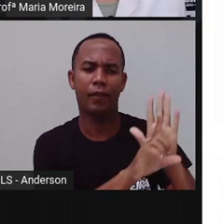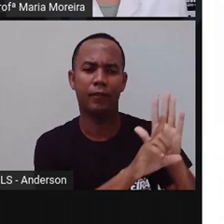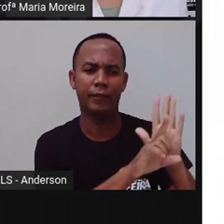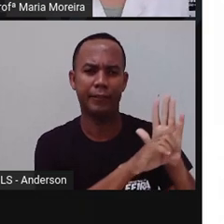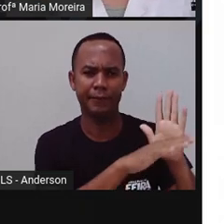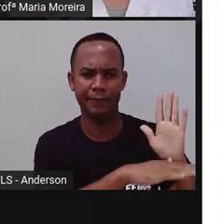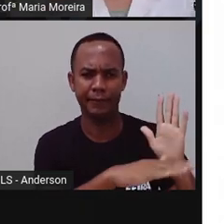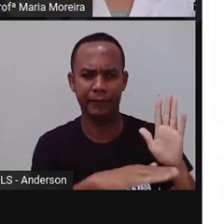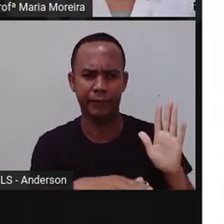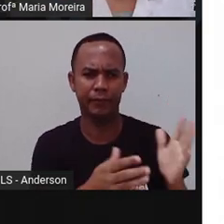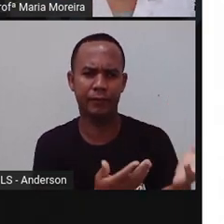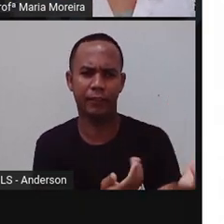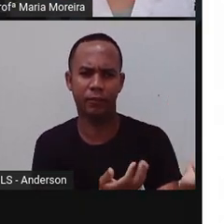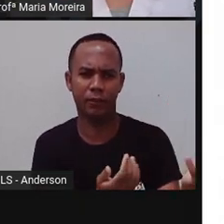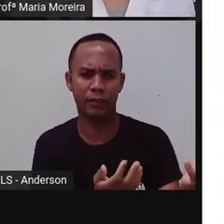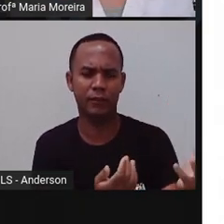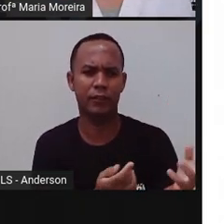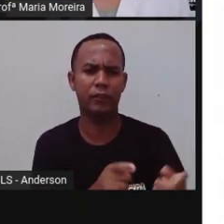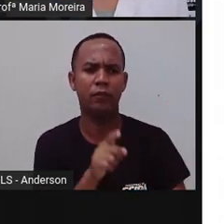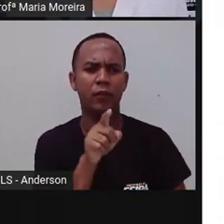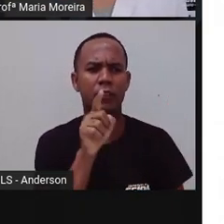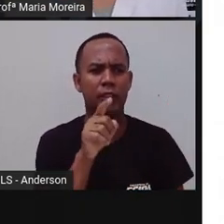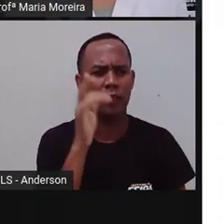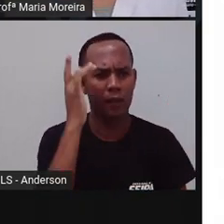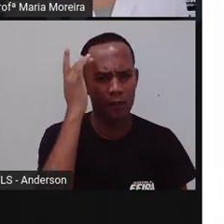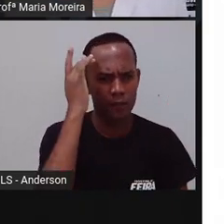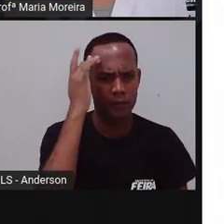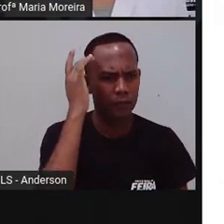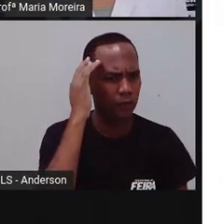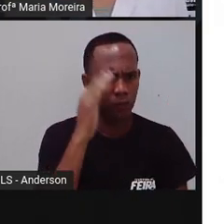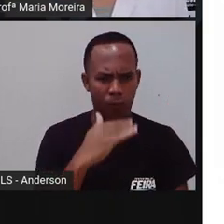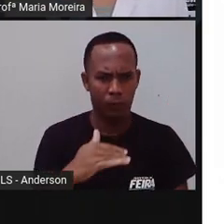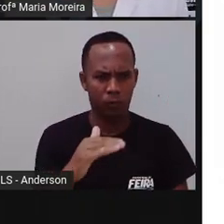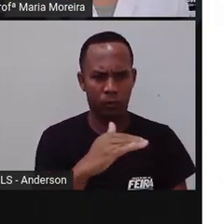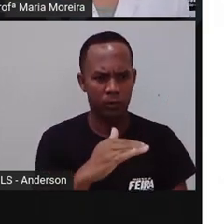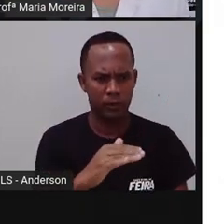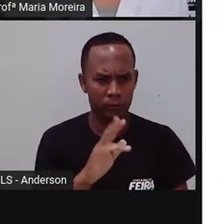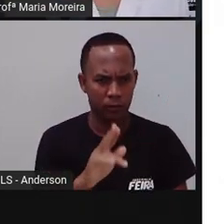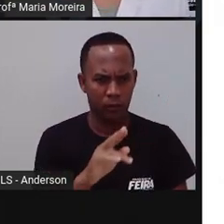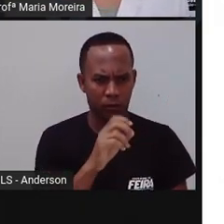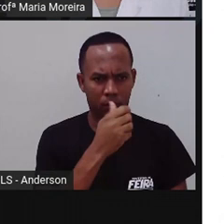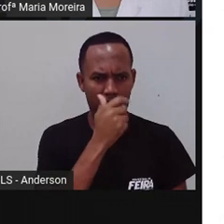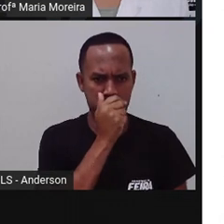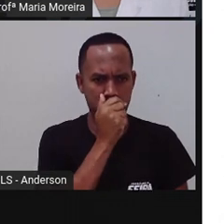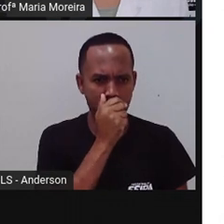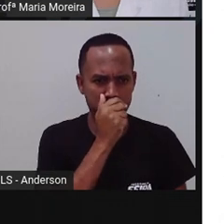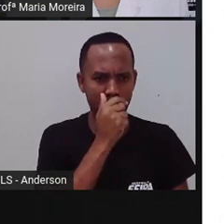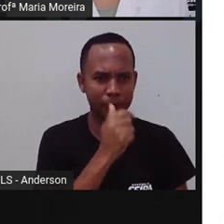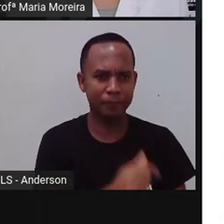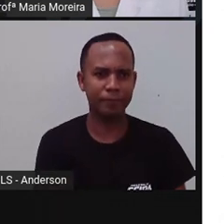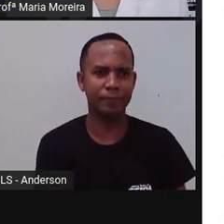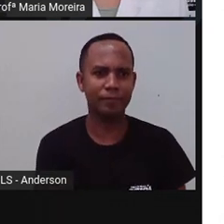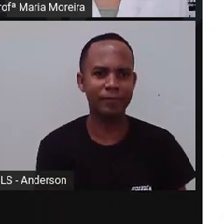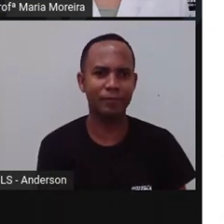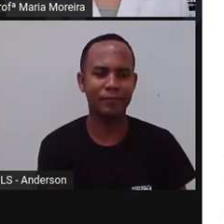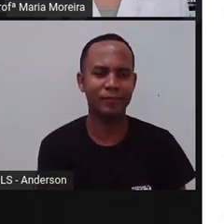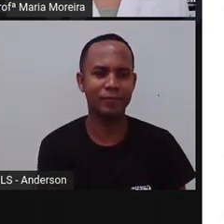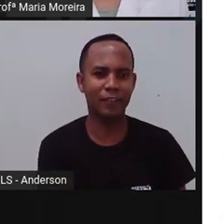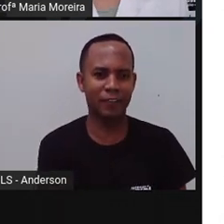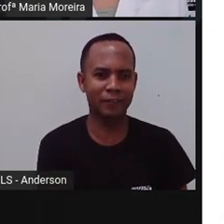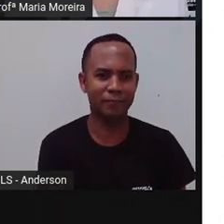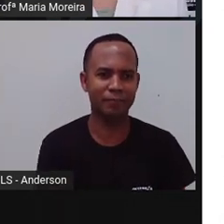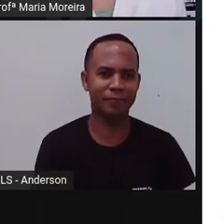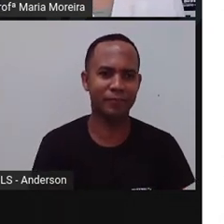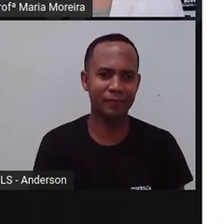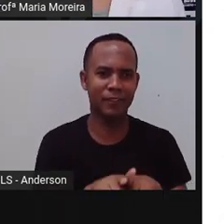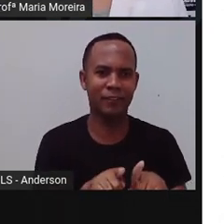Adolescente. Mas você acha que todos têm direito à educação? Isso aí é uma prática? Será que na realidade isso acontece?